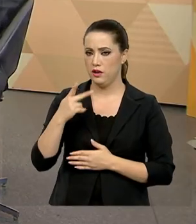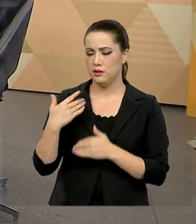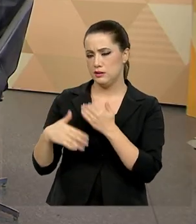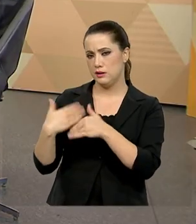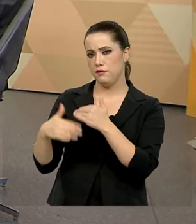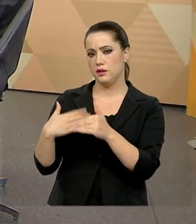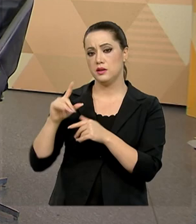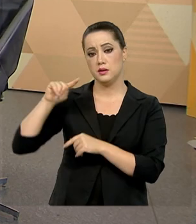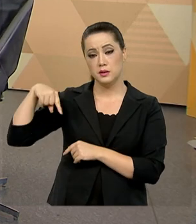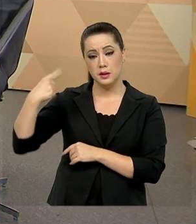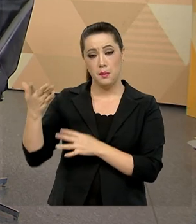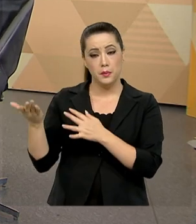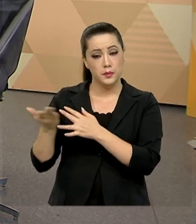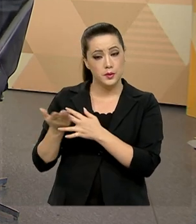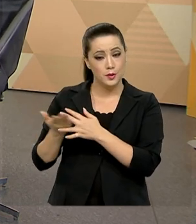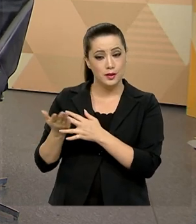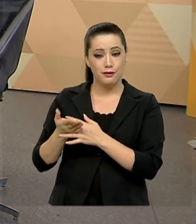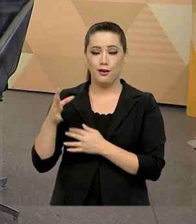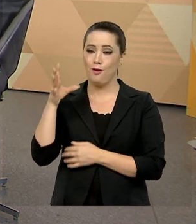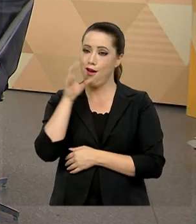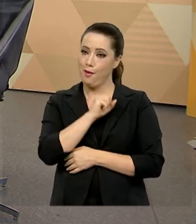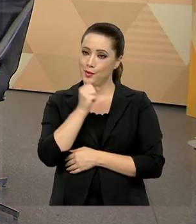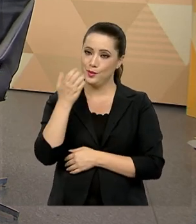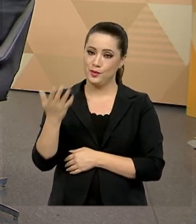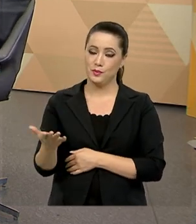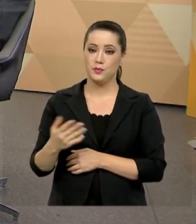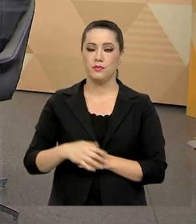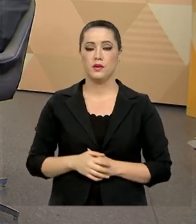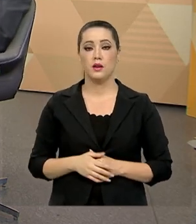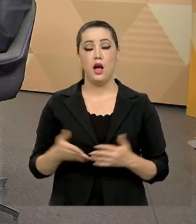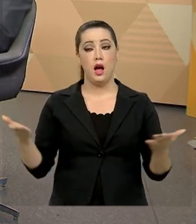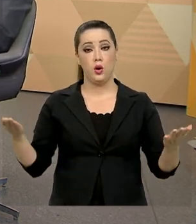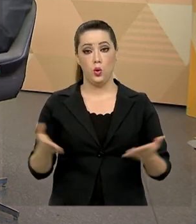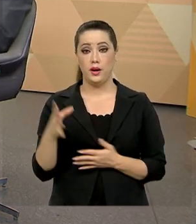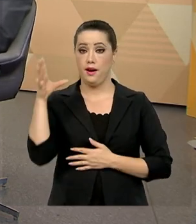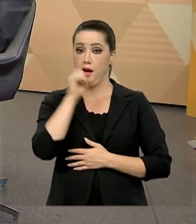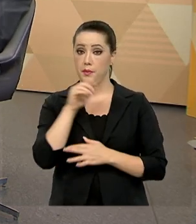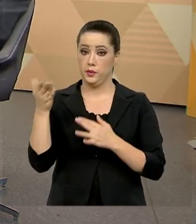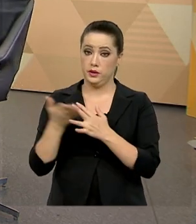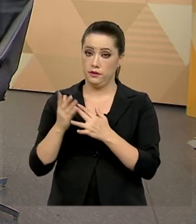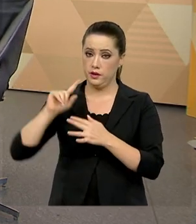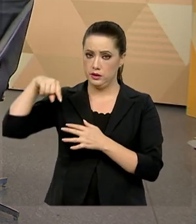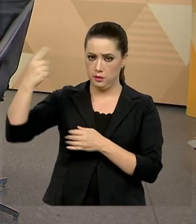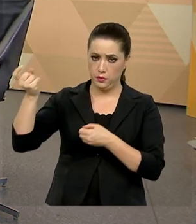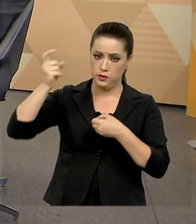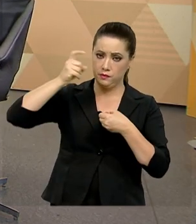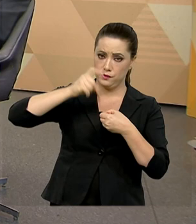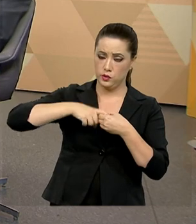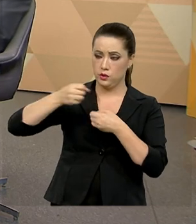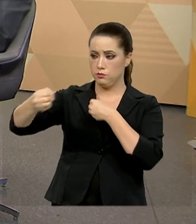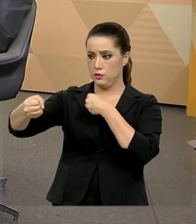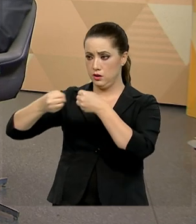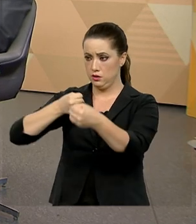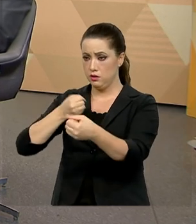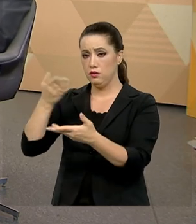agora, daqui a pouquinho, depois do intervalo. Vamos para um rápido intervalo e daqui a pouco voltamos, entrevistando o Benedito Aguiar,